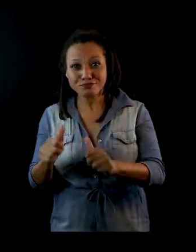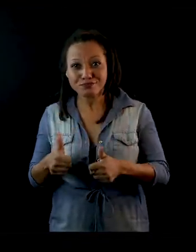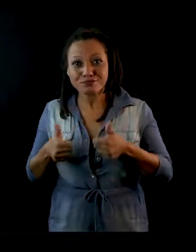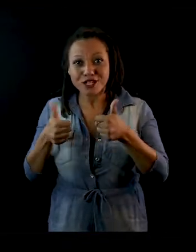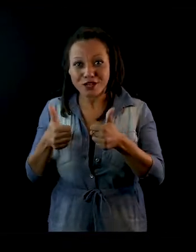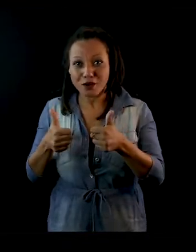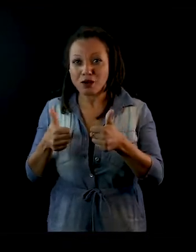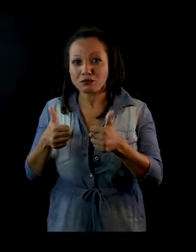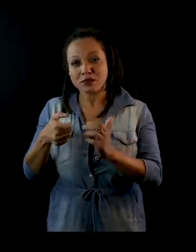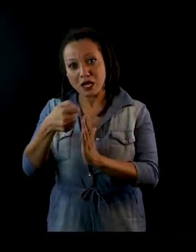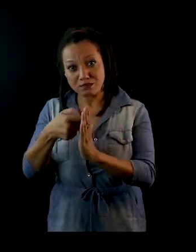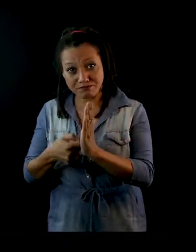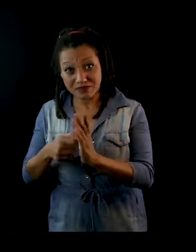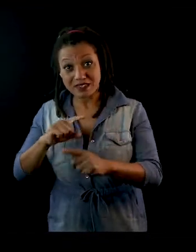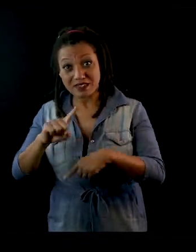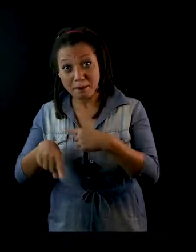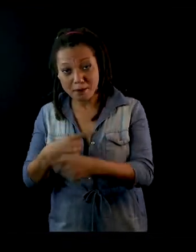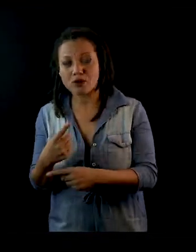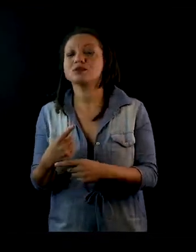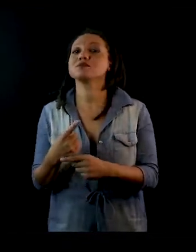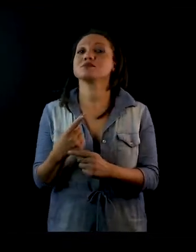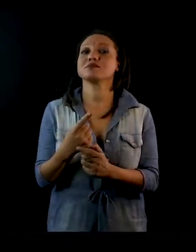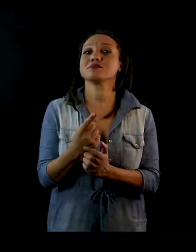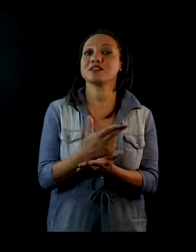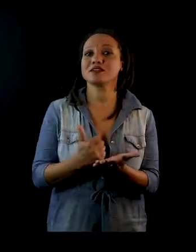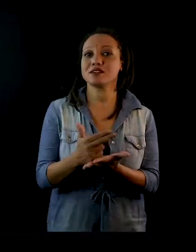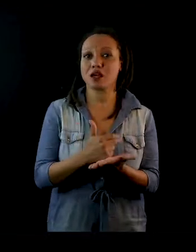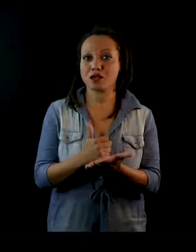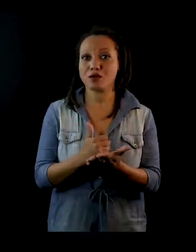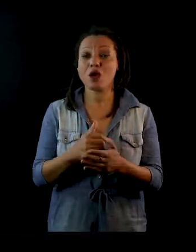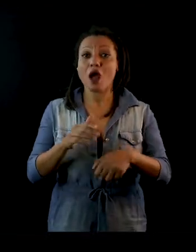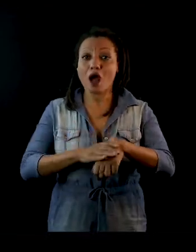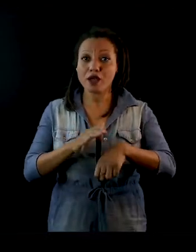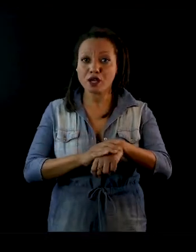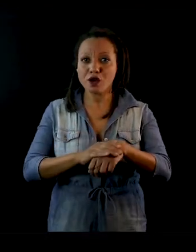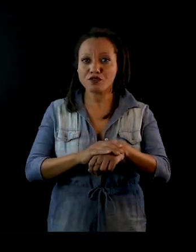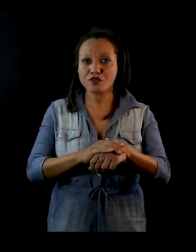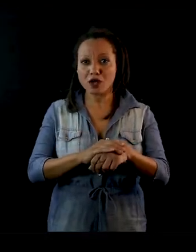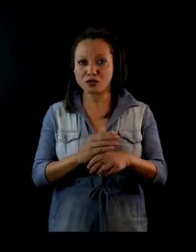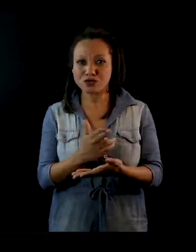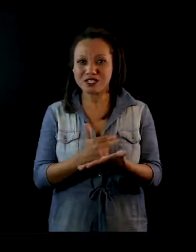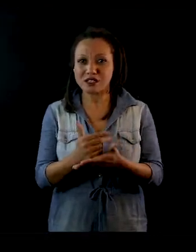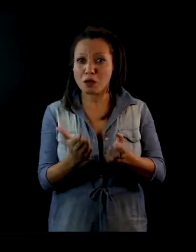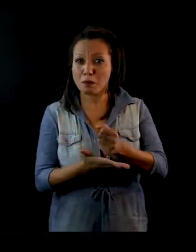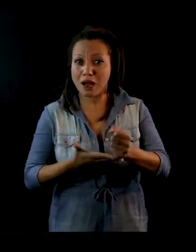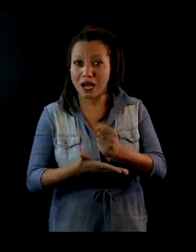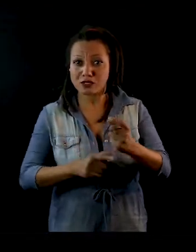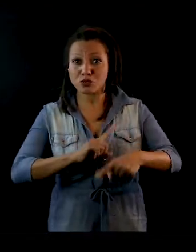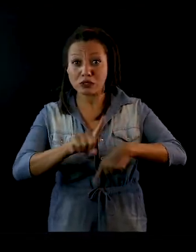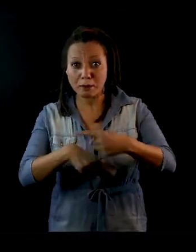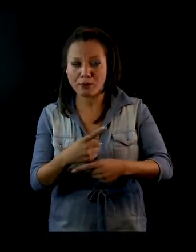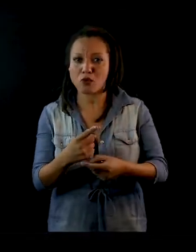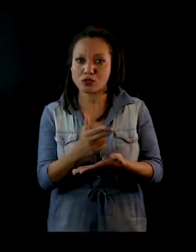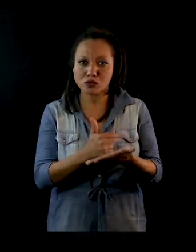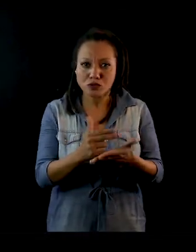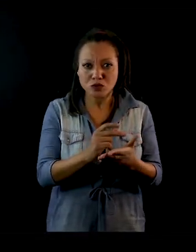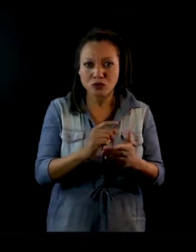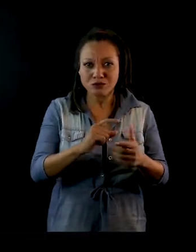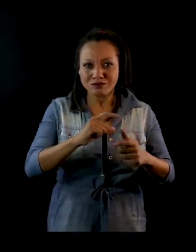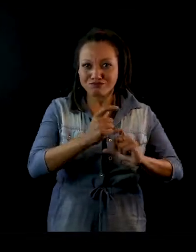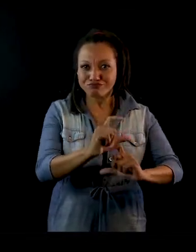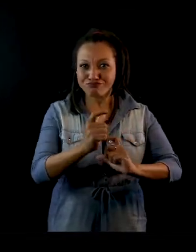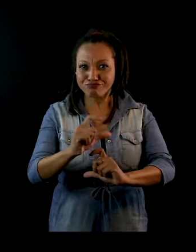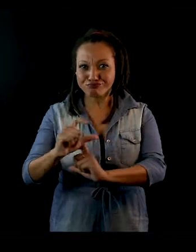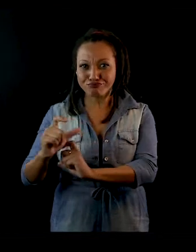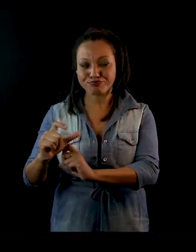eu já passo para o desenho. Já vou para um layout básico, do layout eu passo direto para o desenho. O trabalho, ele começa sempre